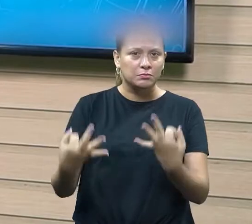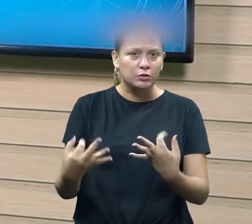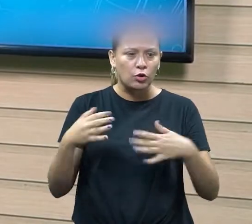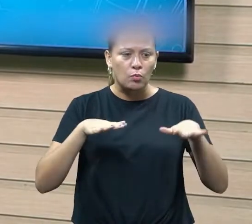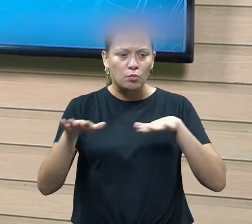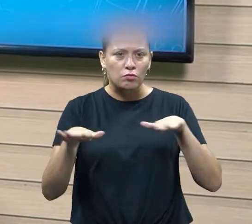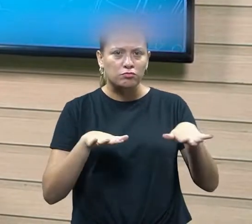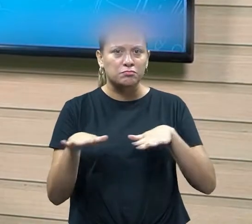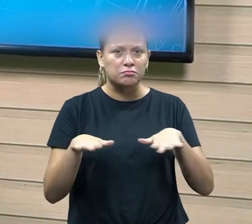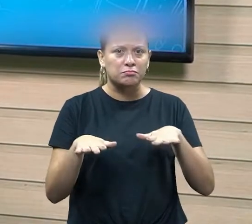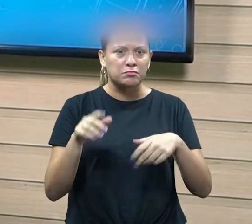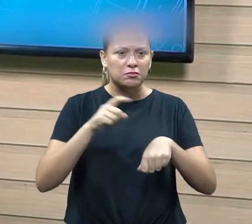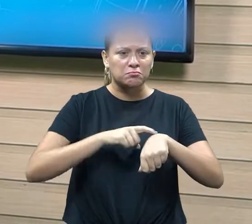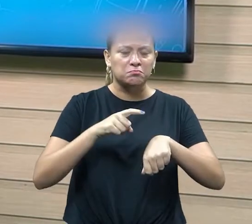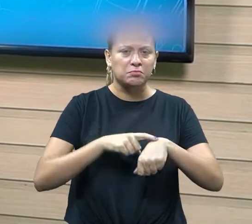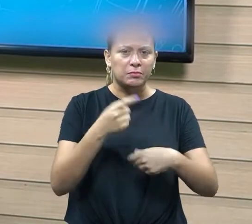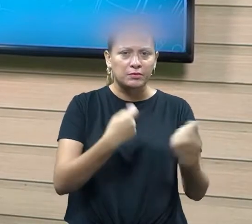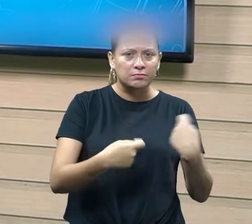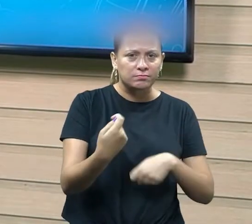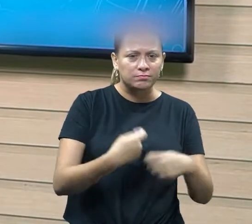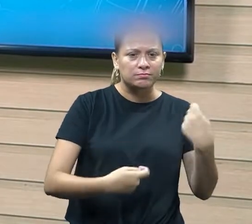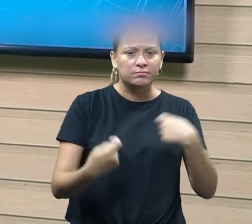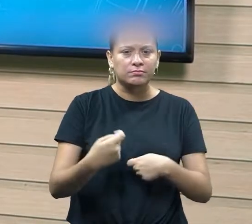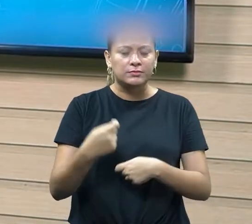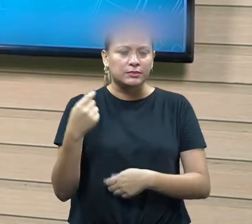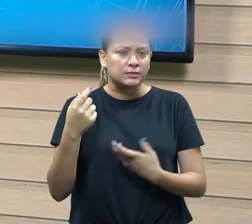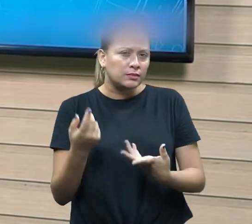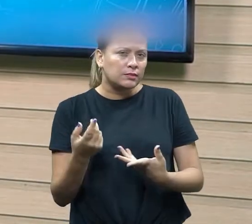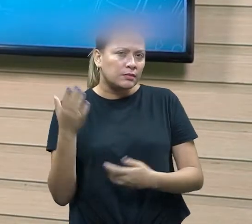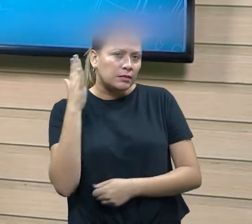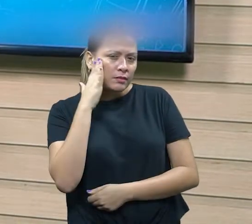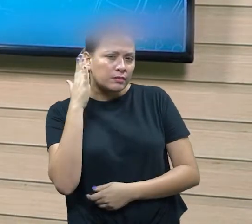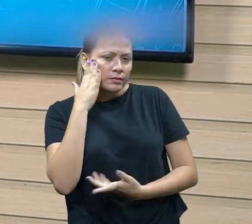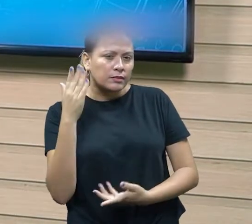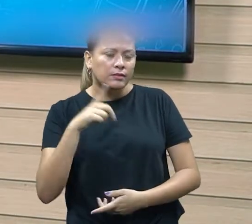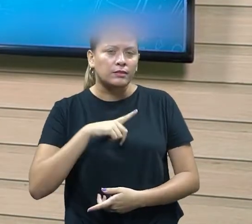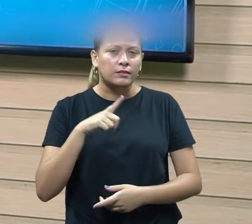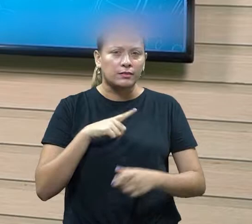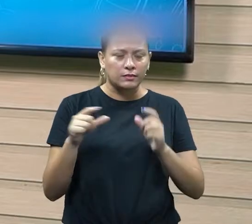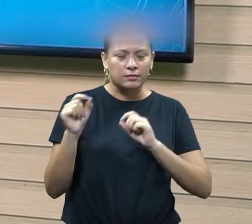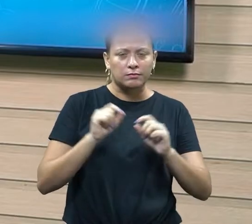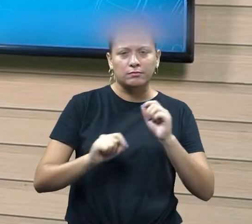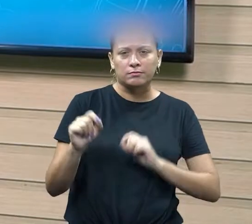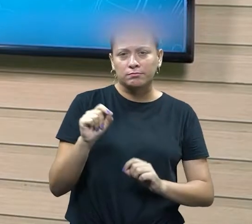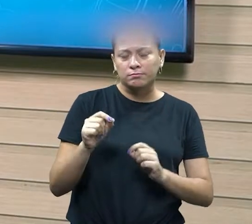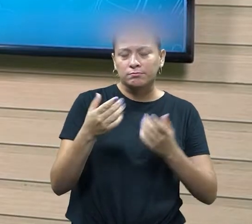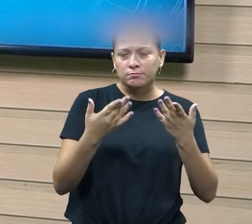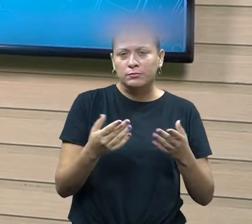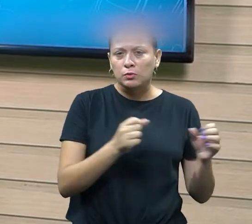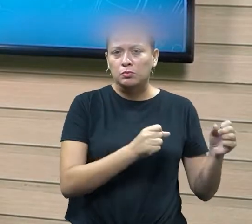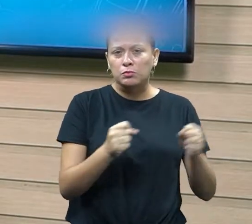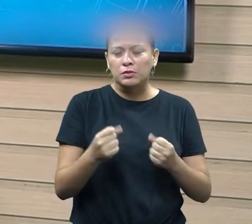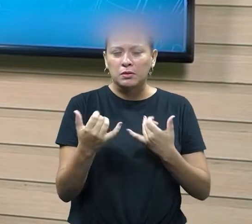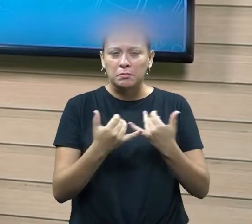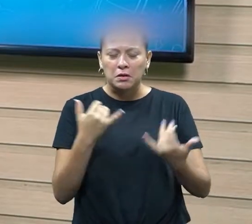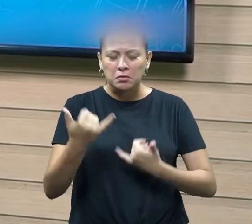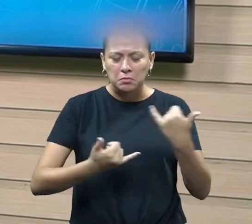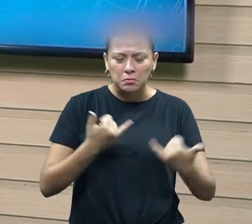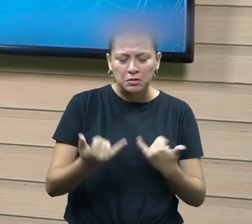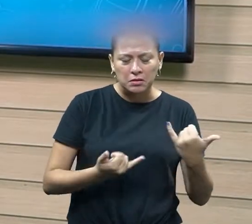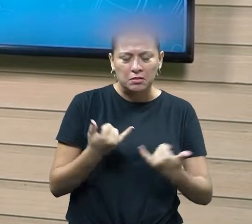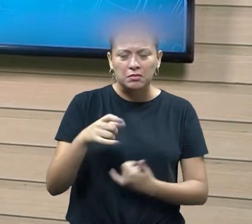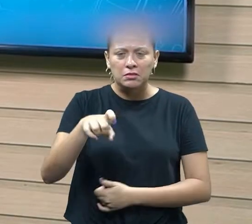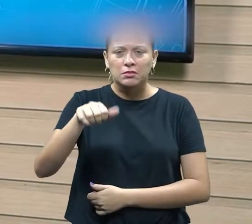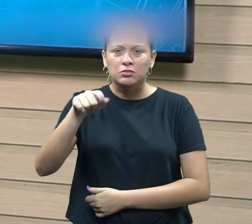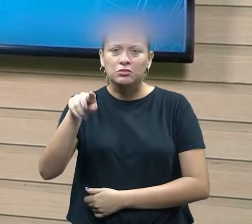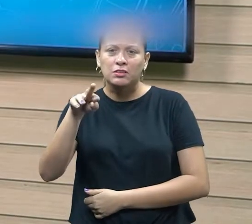então nesse momento nesse processo da negociação que está envolvido repara que tem o poder ali olha o que o autor diz é como se fosse um jogo